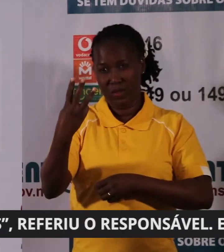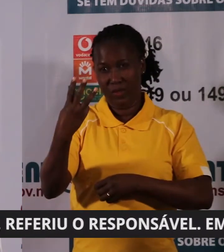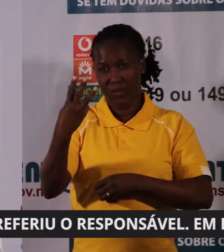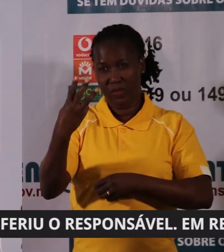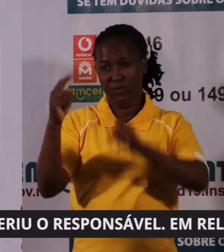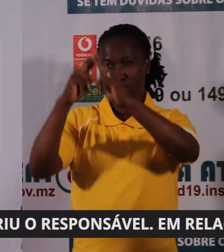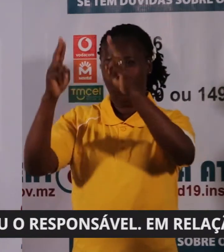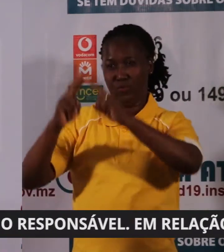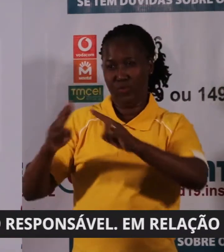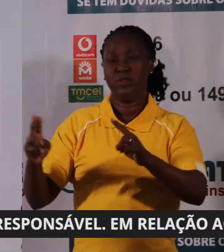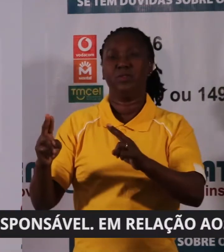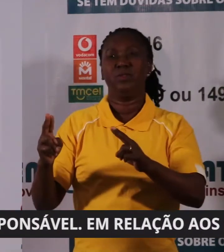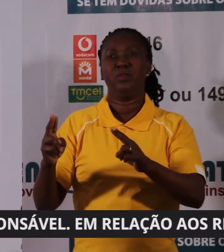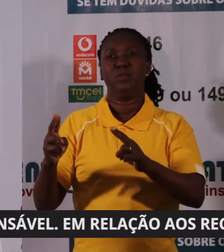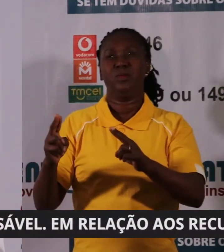estrangeiros.